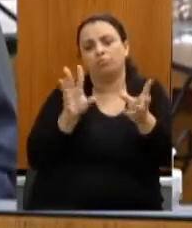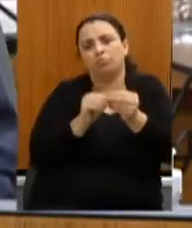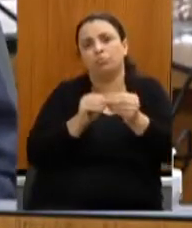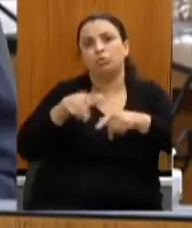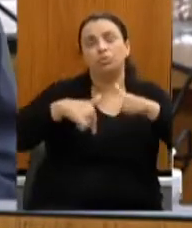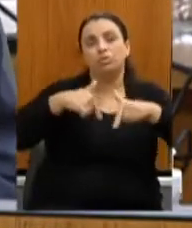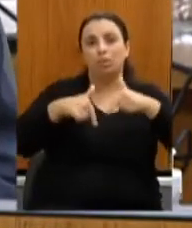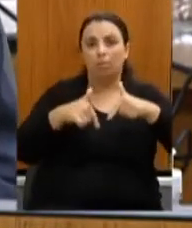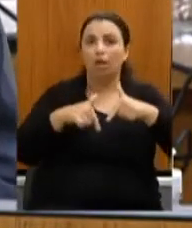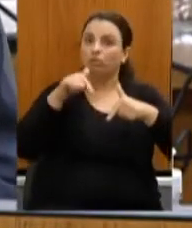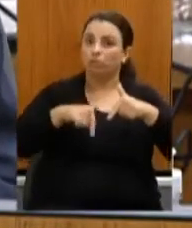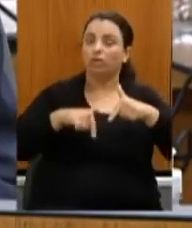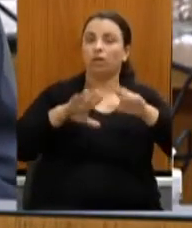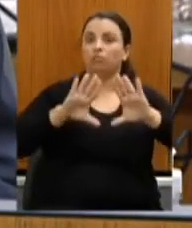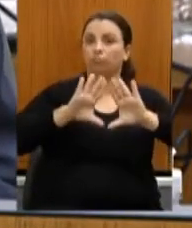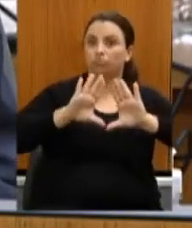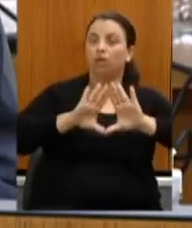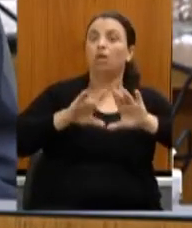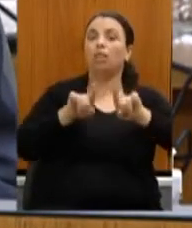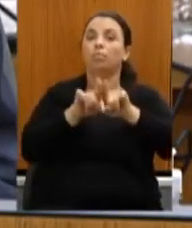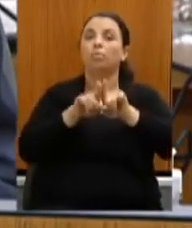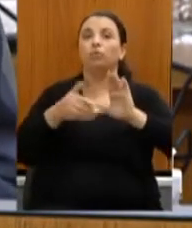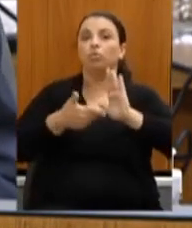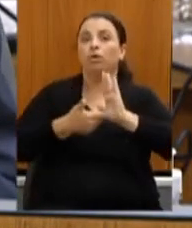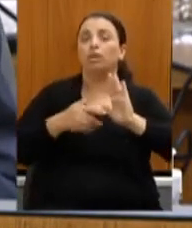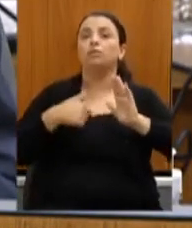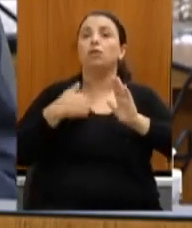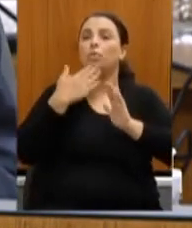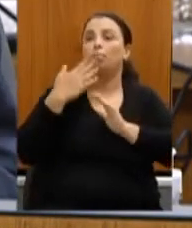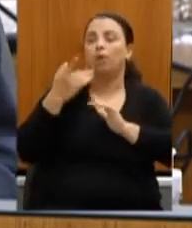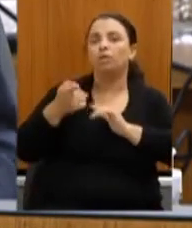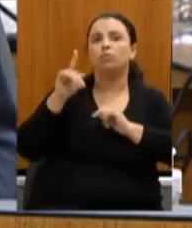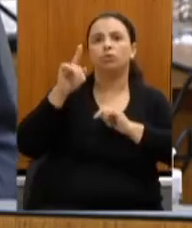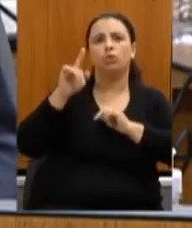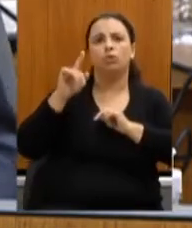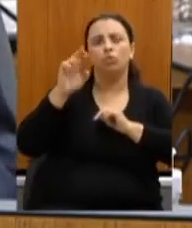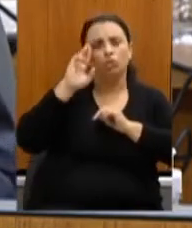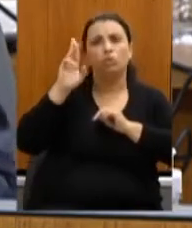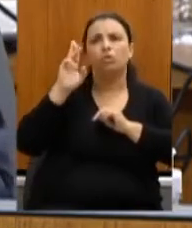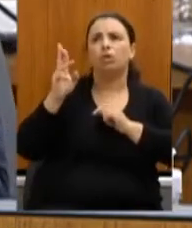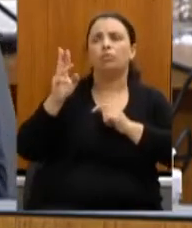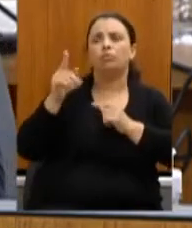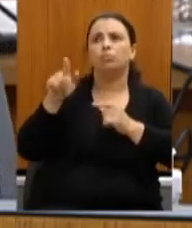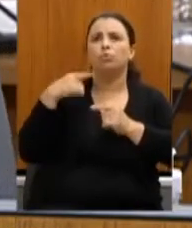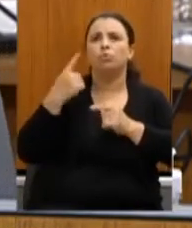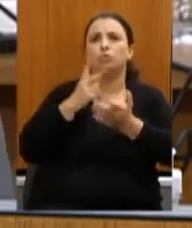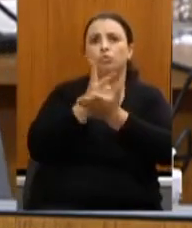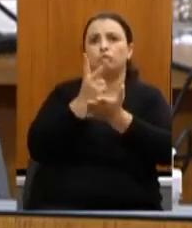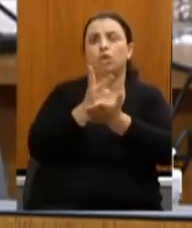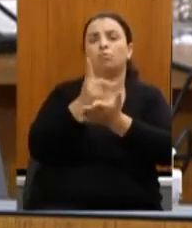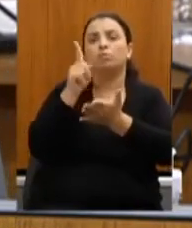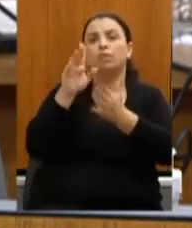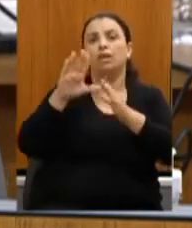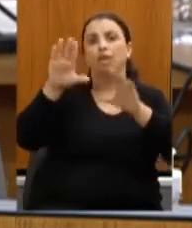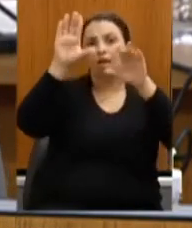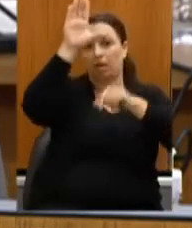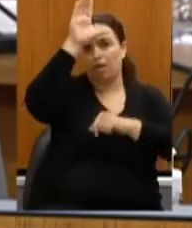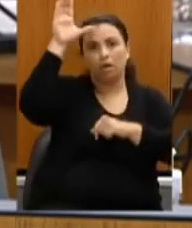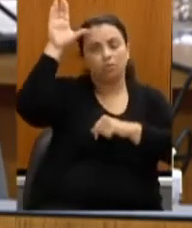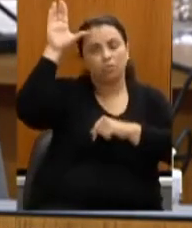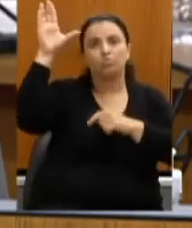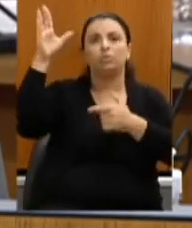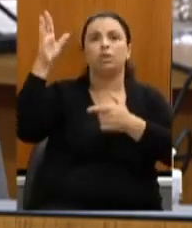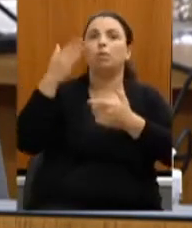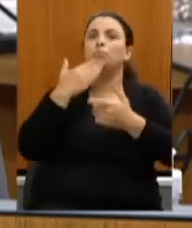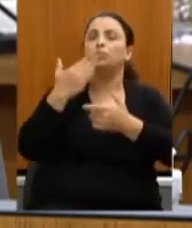congresso eu peço a vossa excelência para que nós possamos continuar firmes talvez lá na Câmara dos Deputados pedindo a bancada mineira